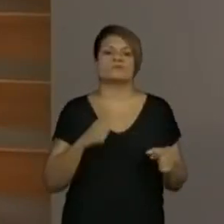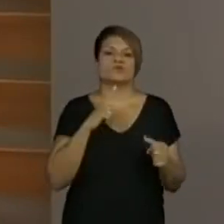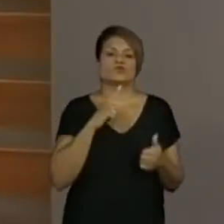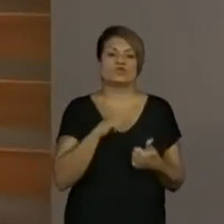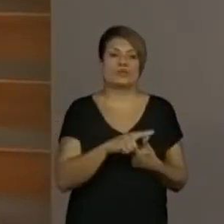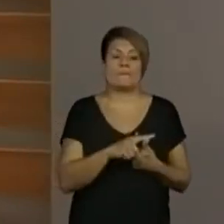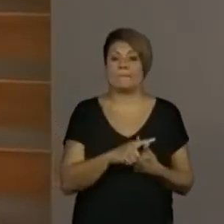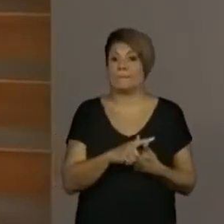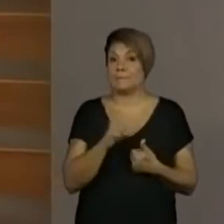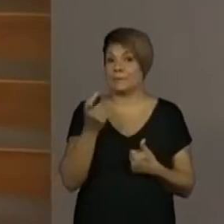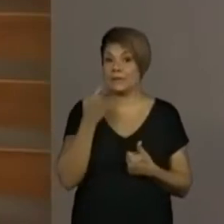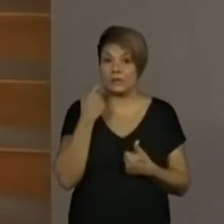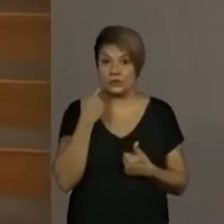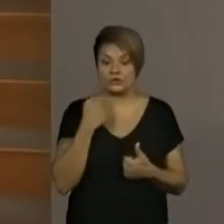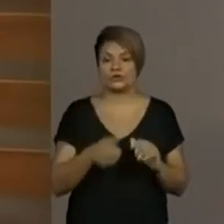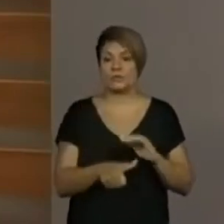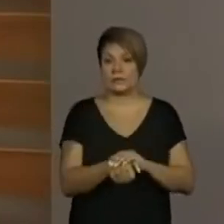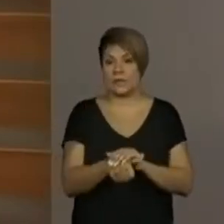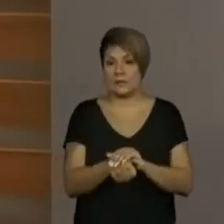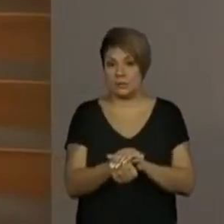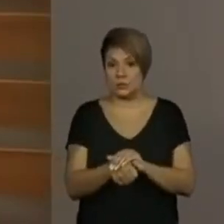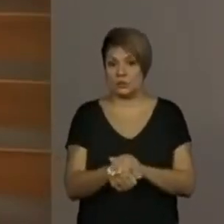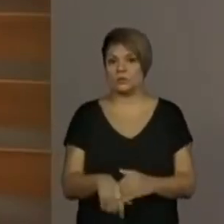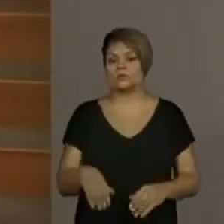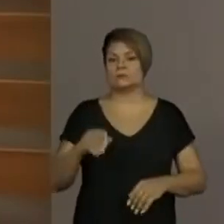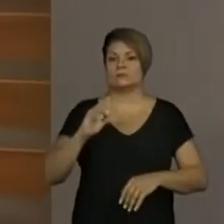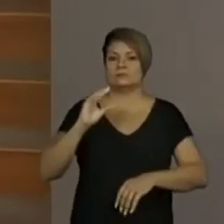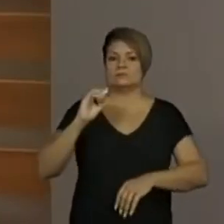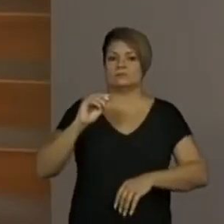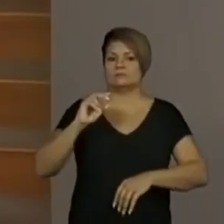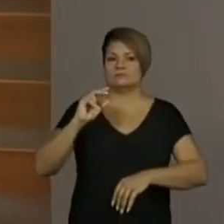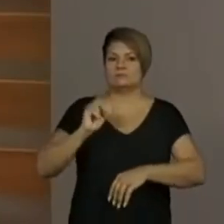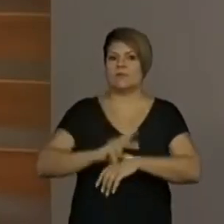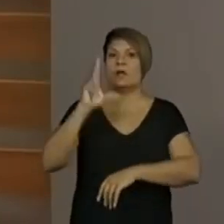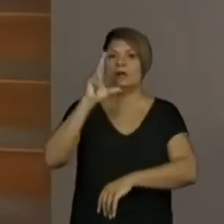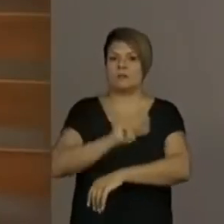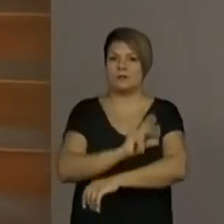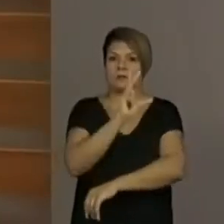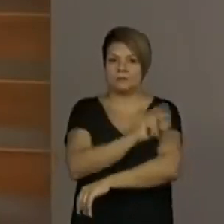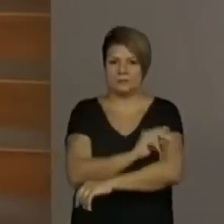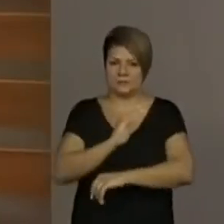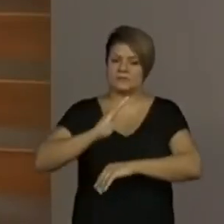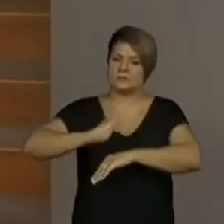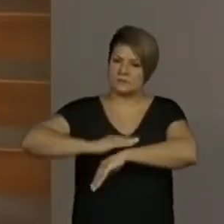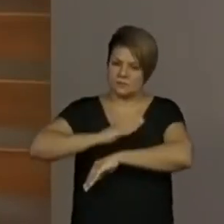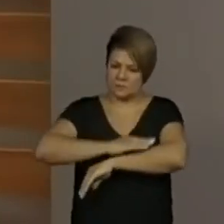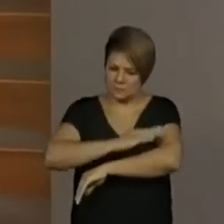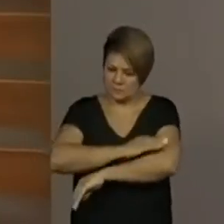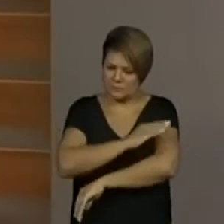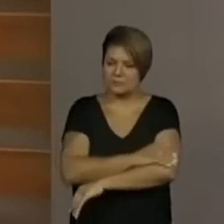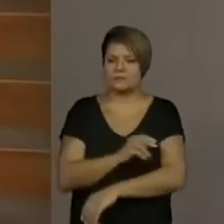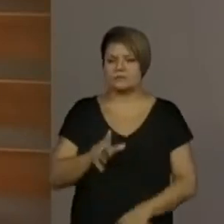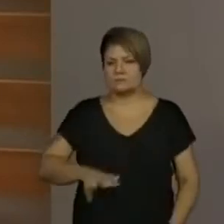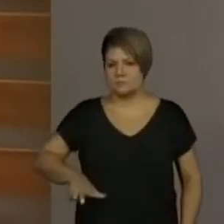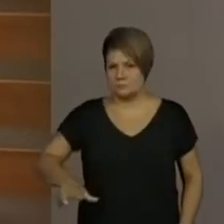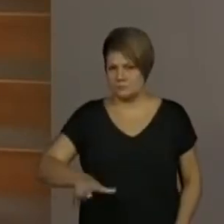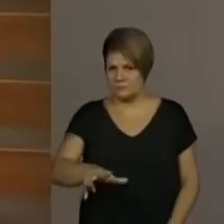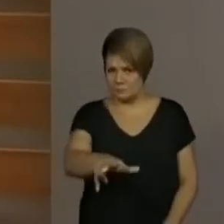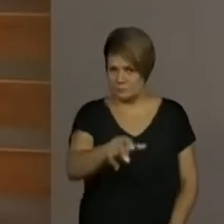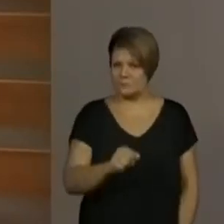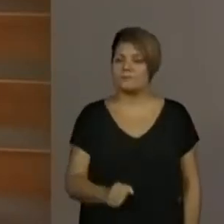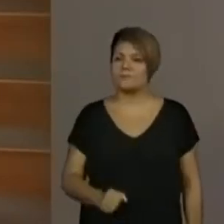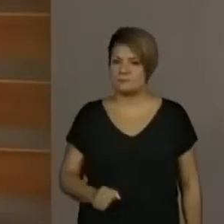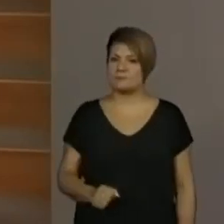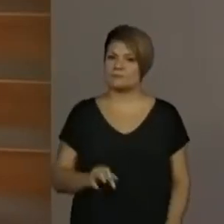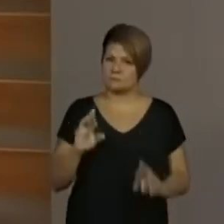Tinha peixes, tartarugas, tinha rã. Tinha salamandra aquática, que é um pouco